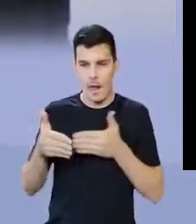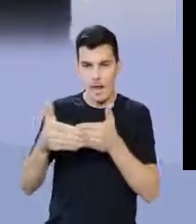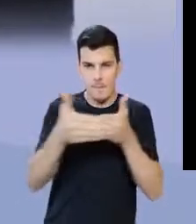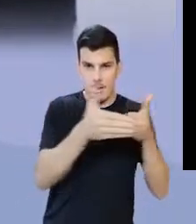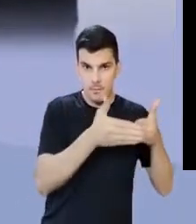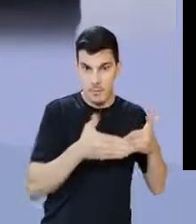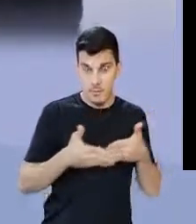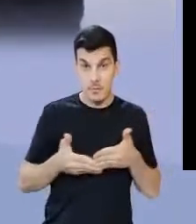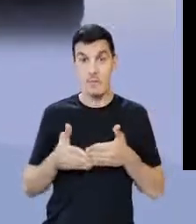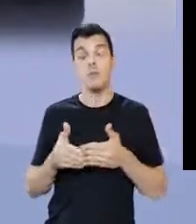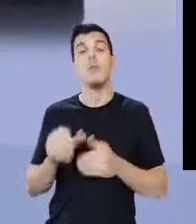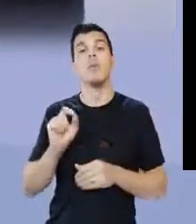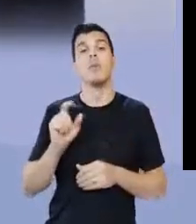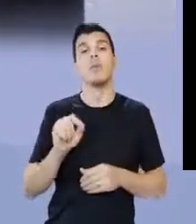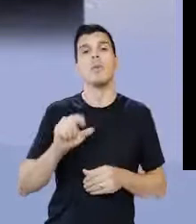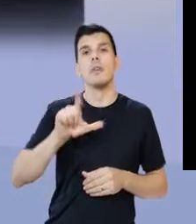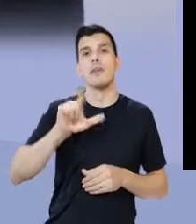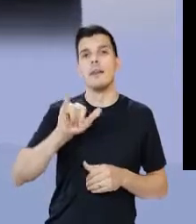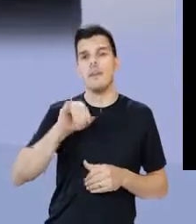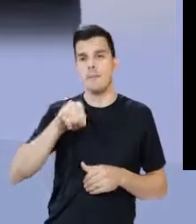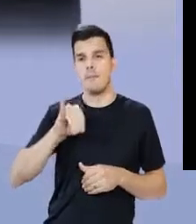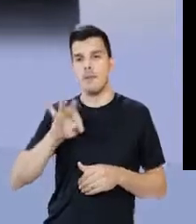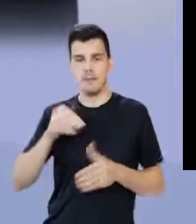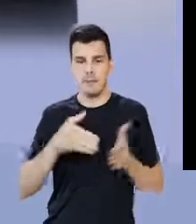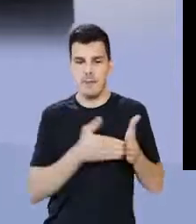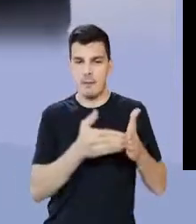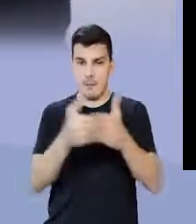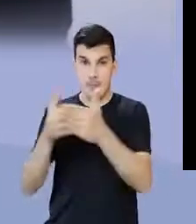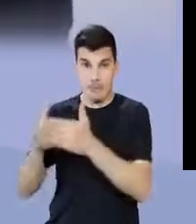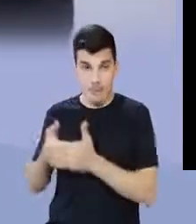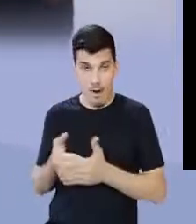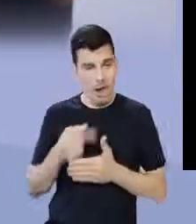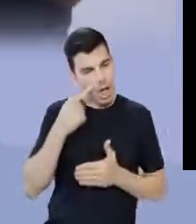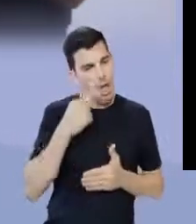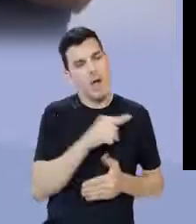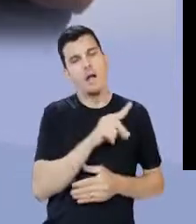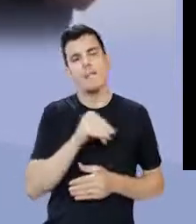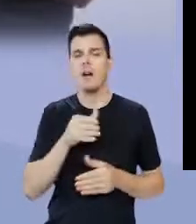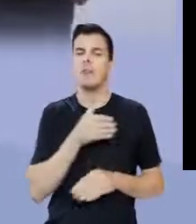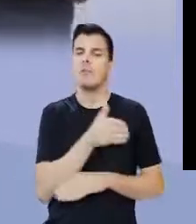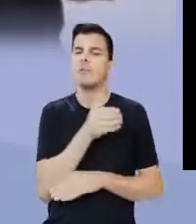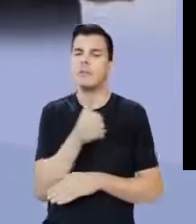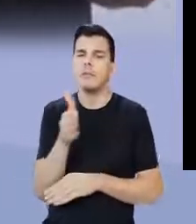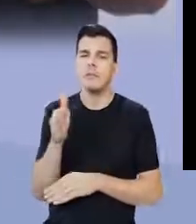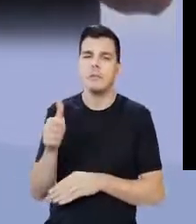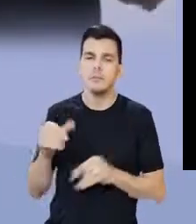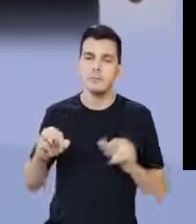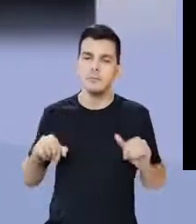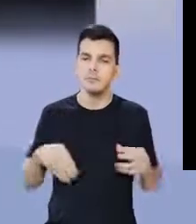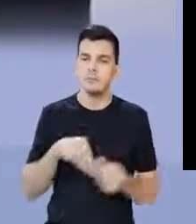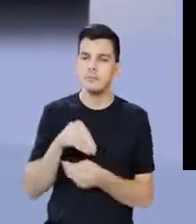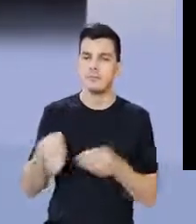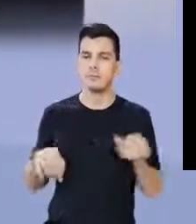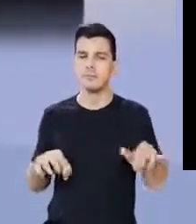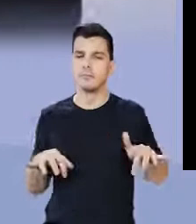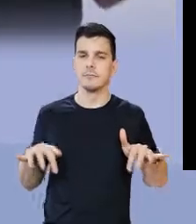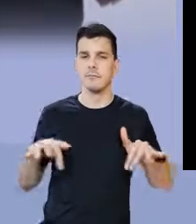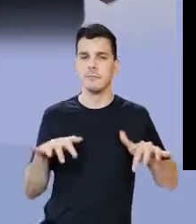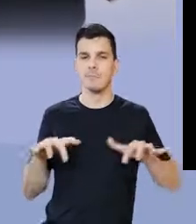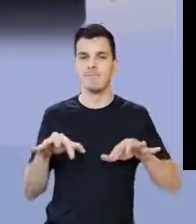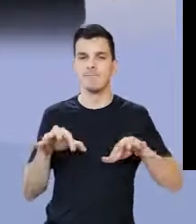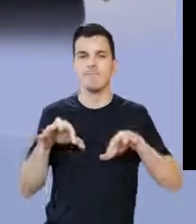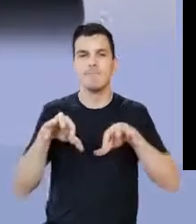limis, que são chamados de limites entre o que é Império e que não é Império, esses barros estão entrando, vão se